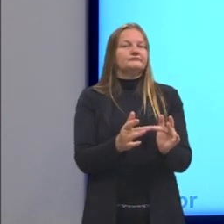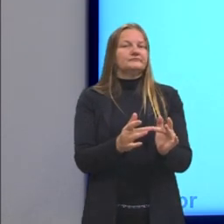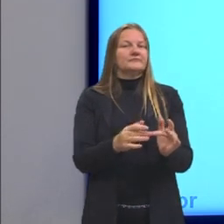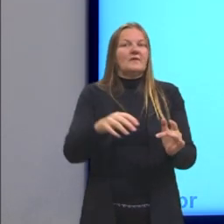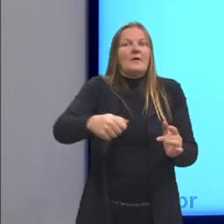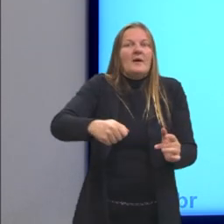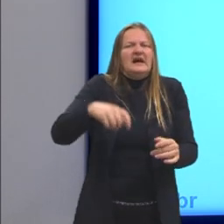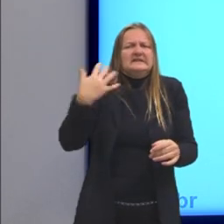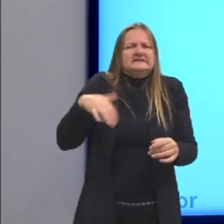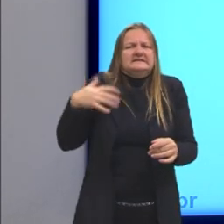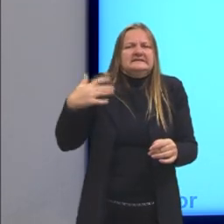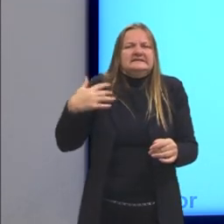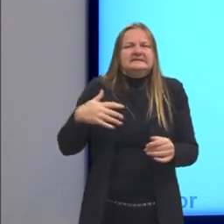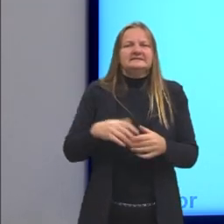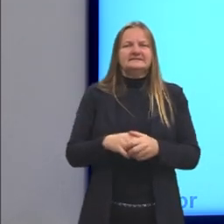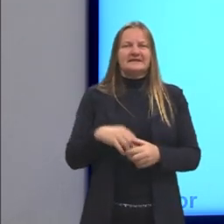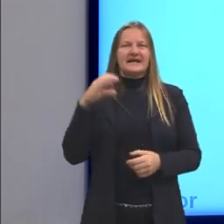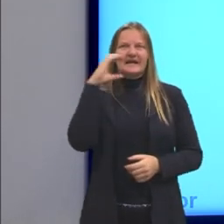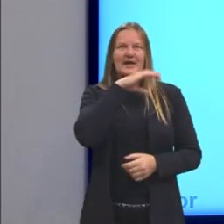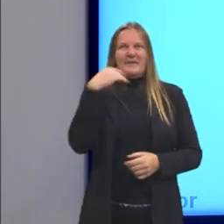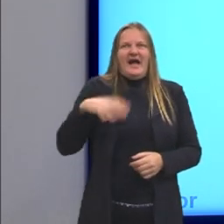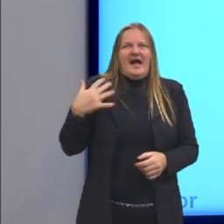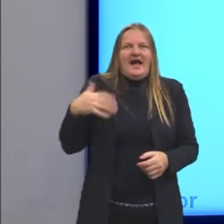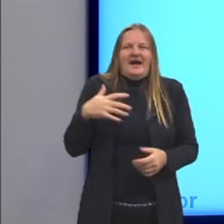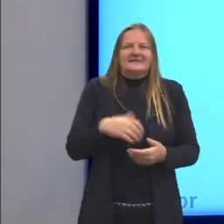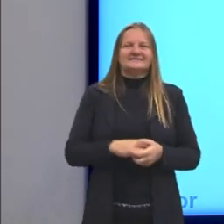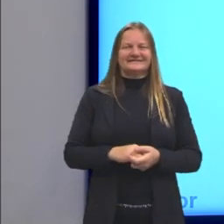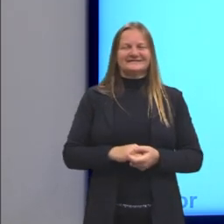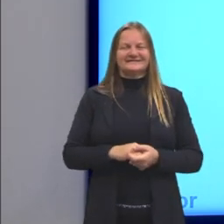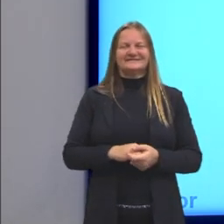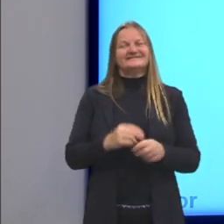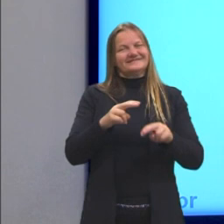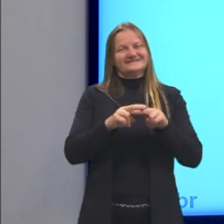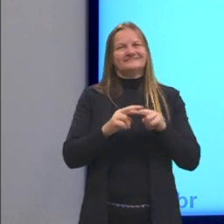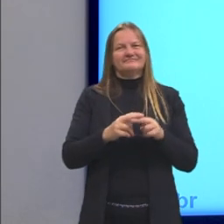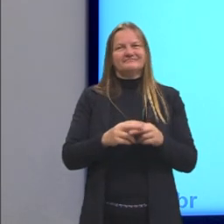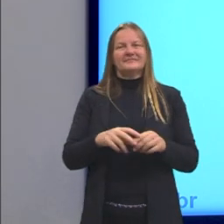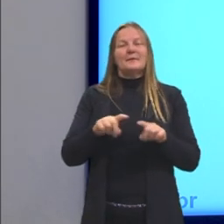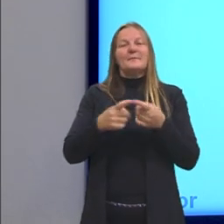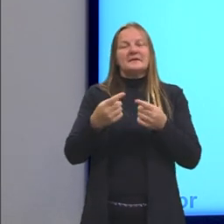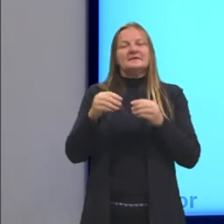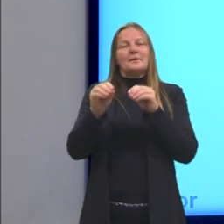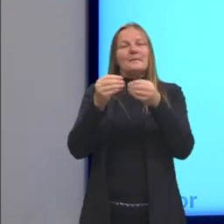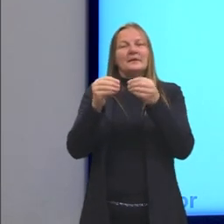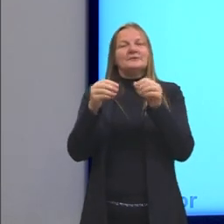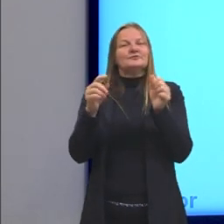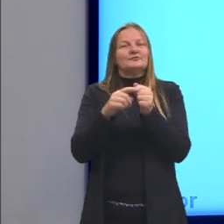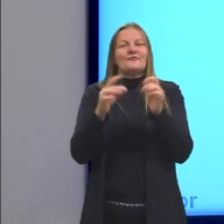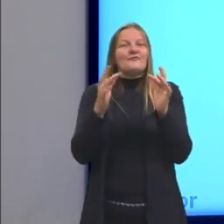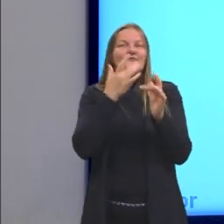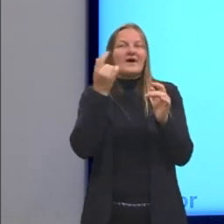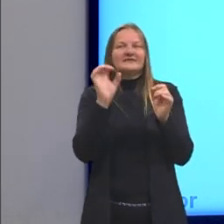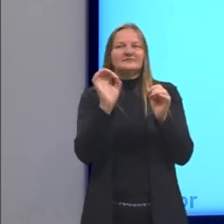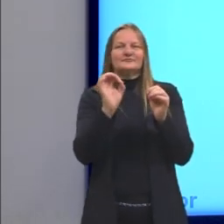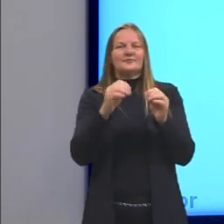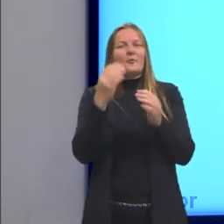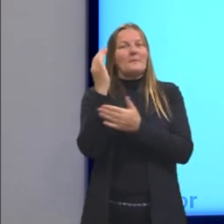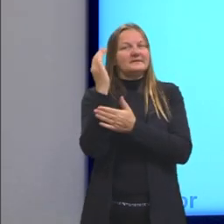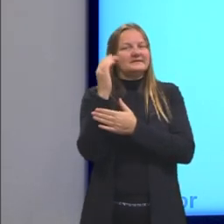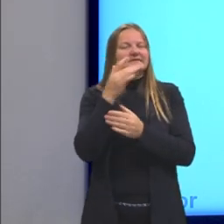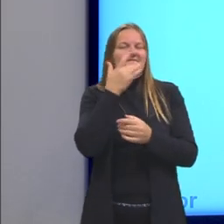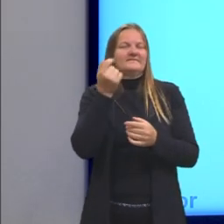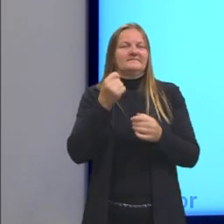e vai tirar, a gente pega e acaba queimando a mão, porque está quente. Mas, com a de plástico, isso não acontece tão fácil. Ou a de madeira.